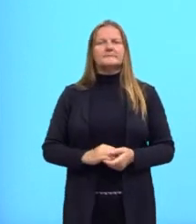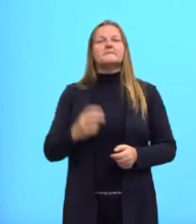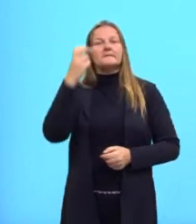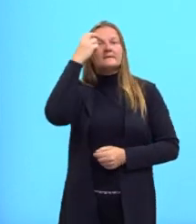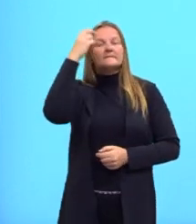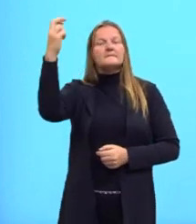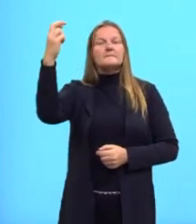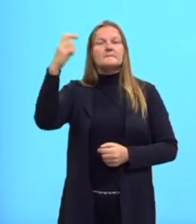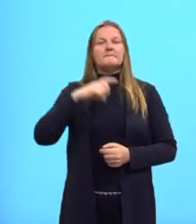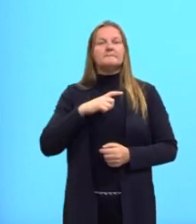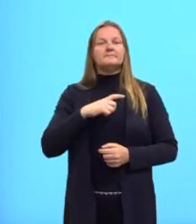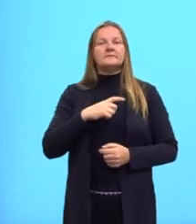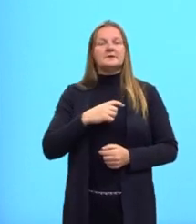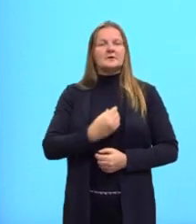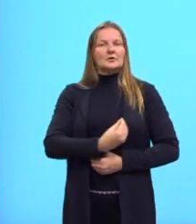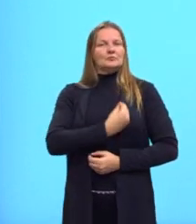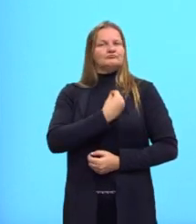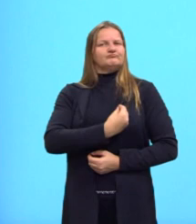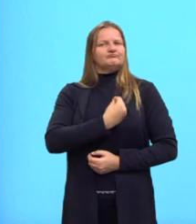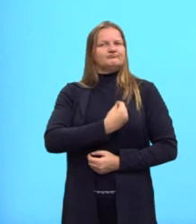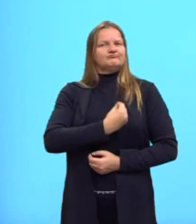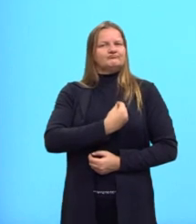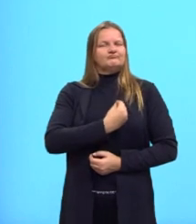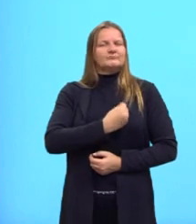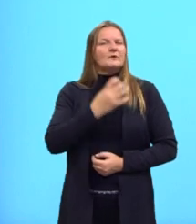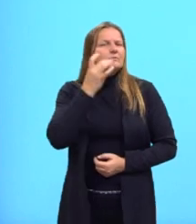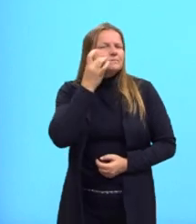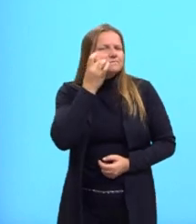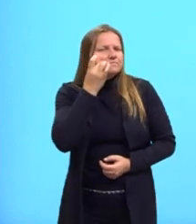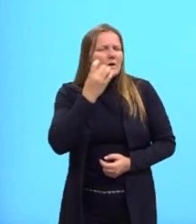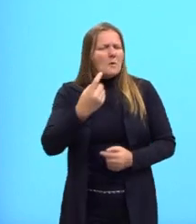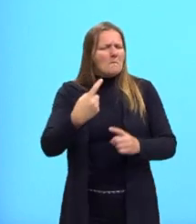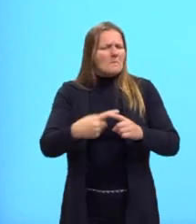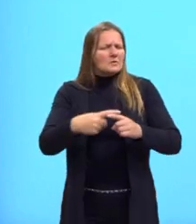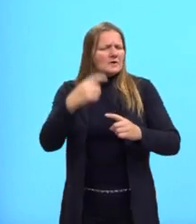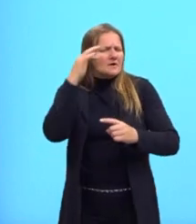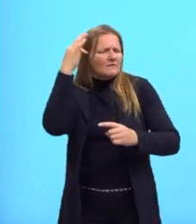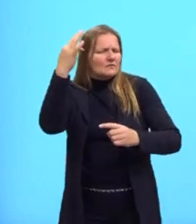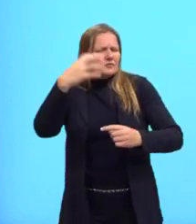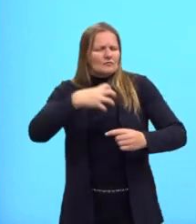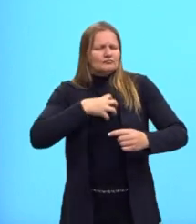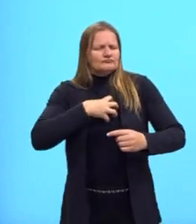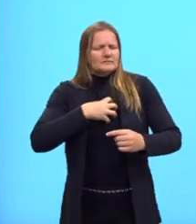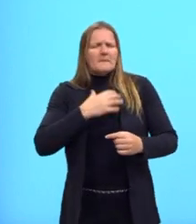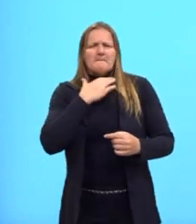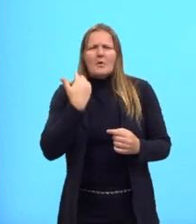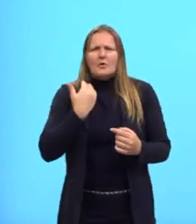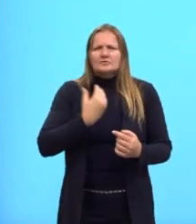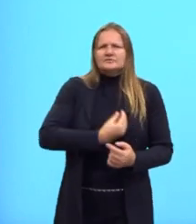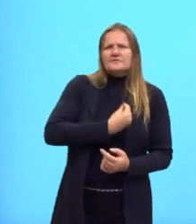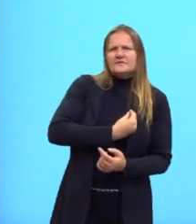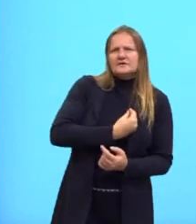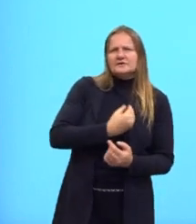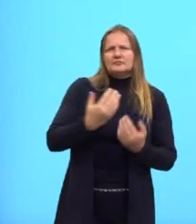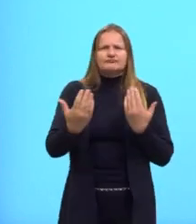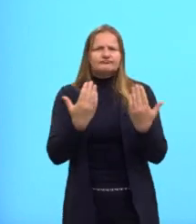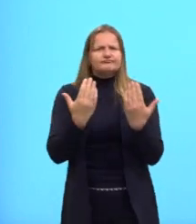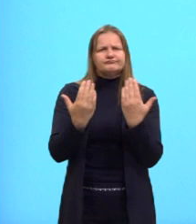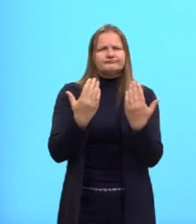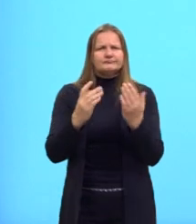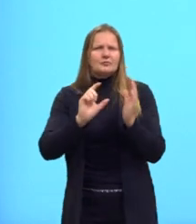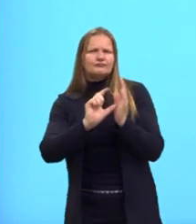A inteligência existencial. Sobre questionar o sentido da vida e a da morte. Ali a gente pode, de repente, fazer uma